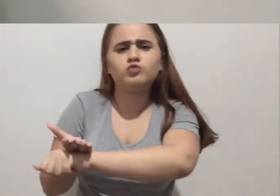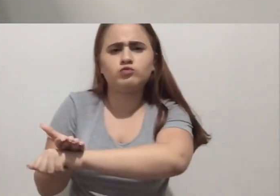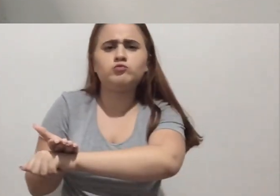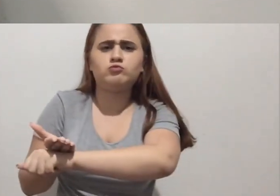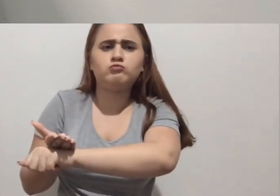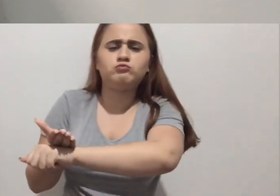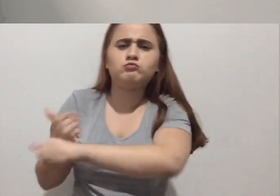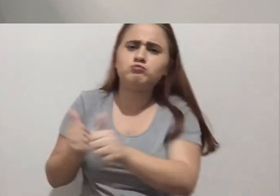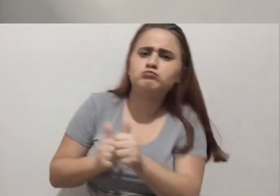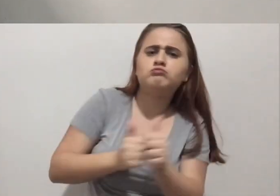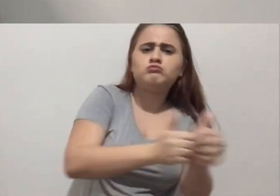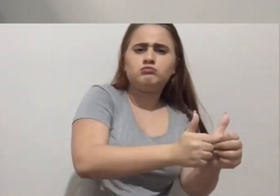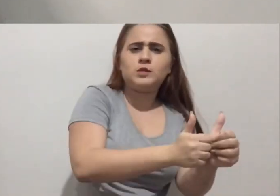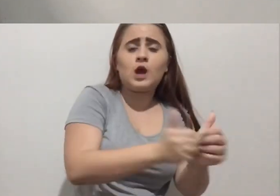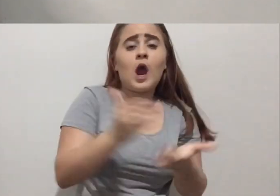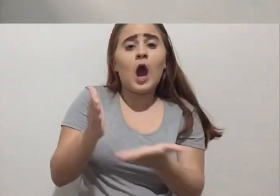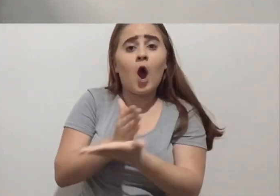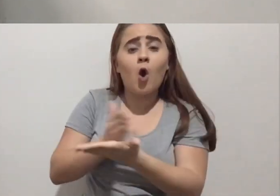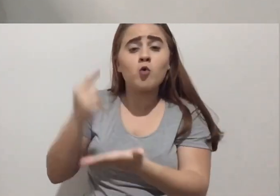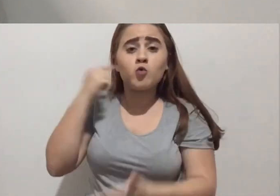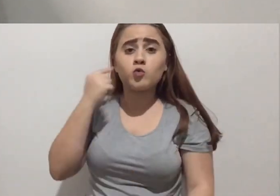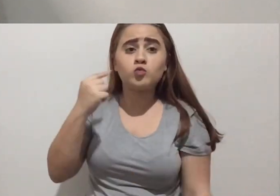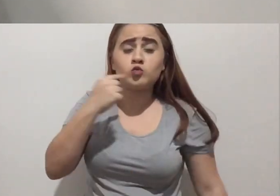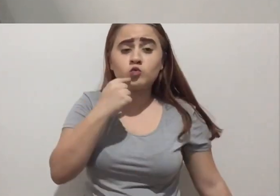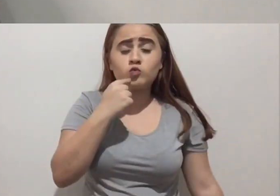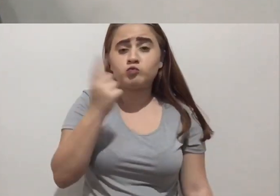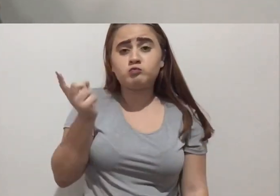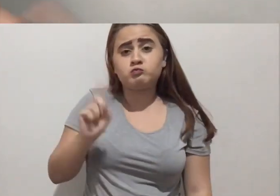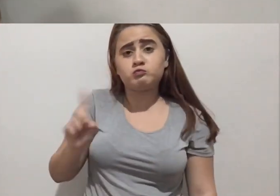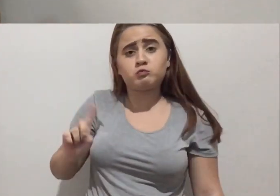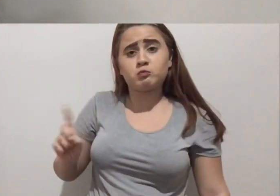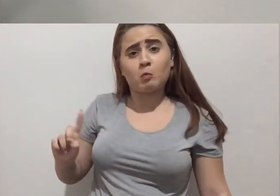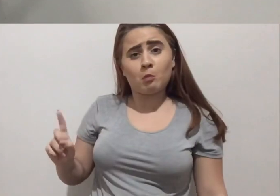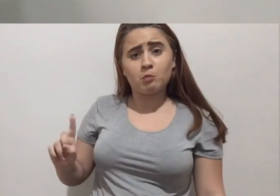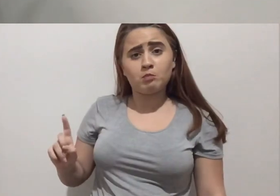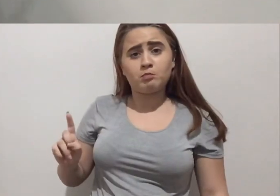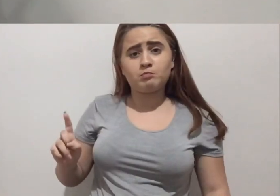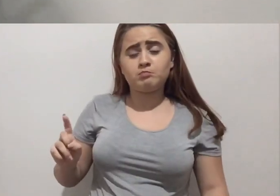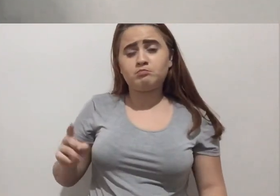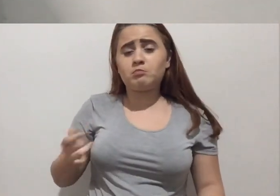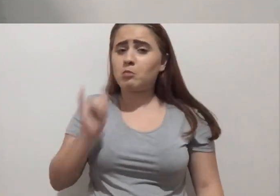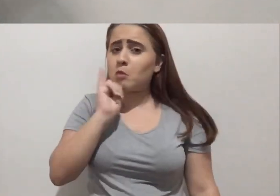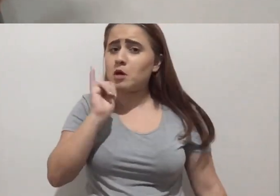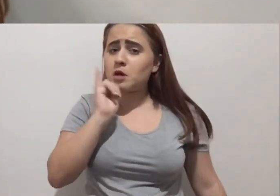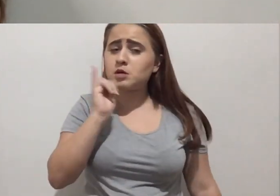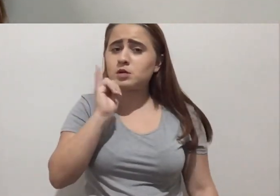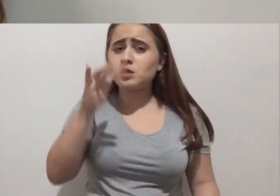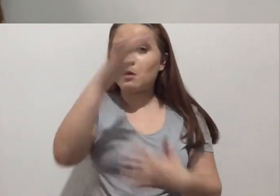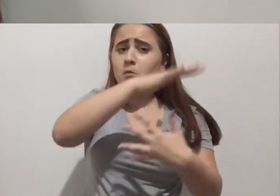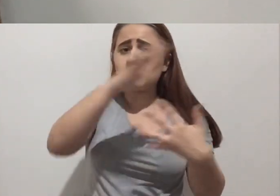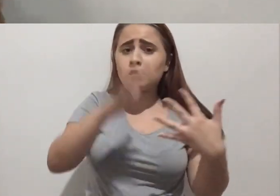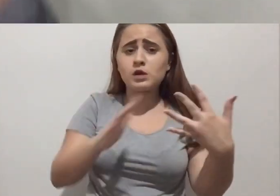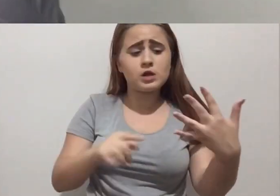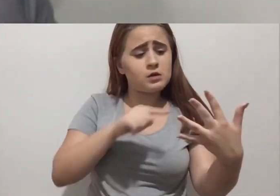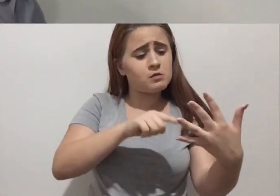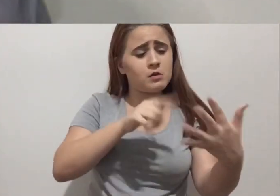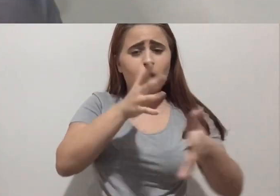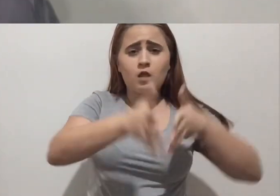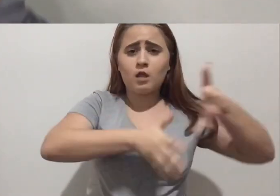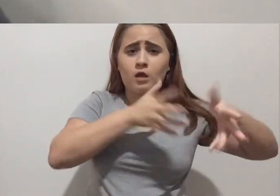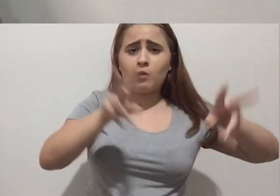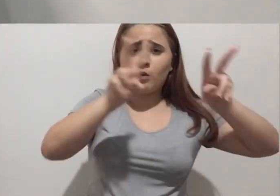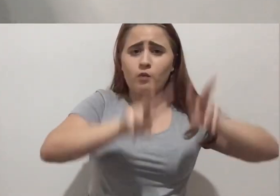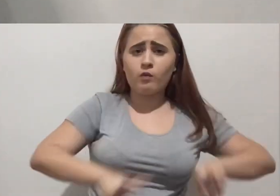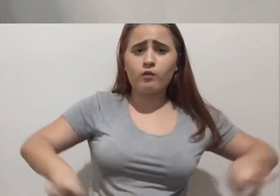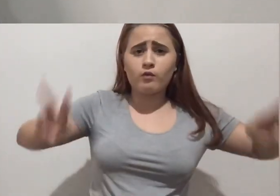que não seguem costumes da cultura surda. Por exemplo, o uso da Libras, o uso de uma língua visual. Muitos